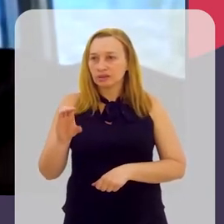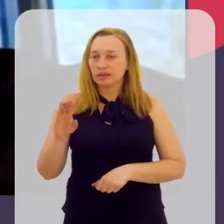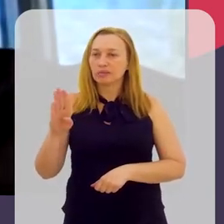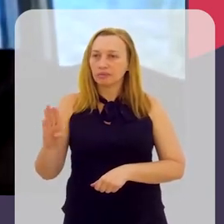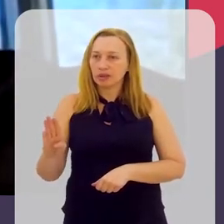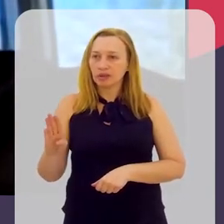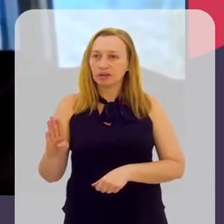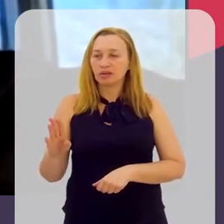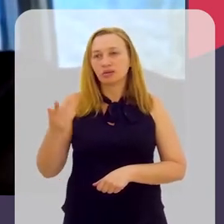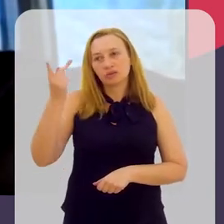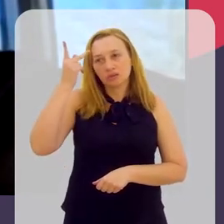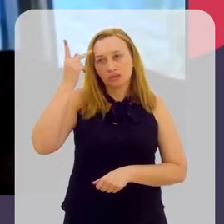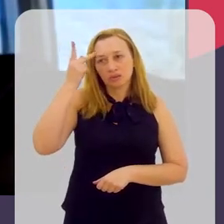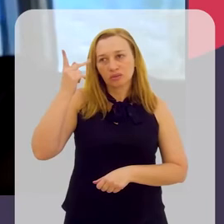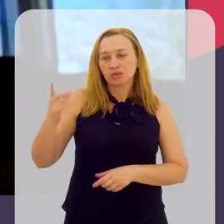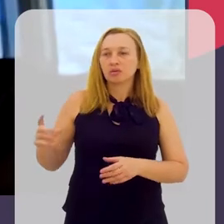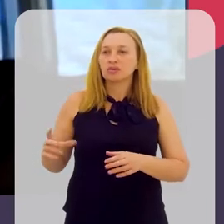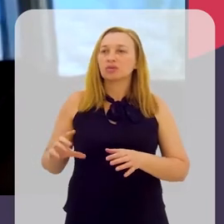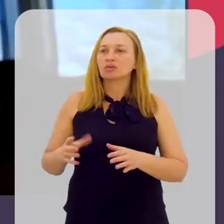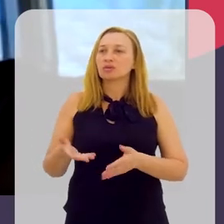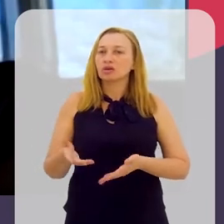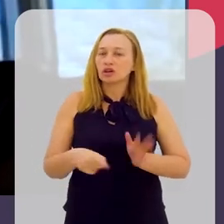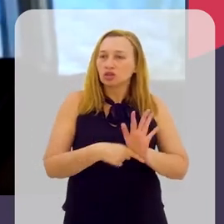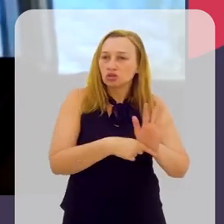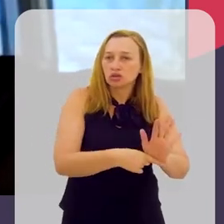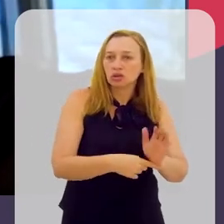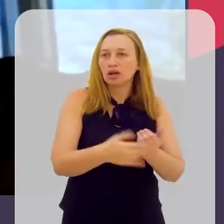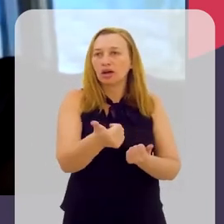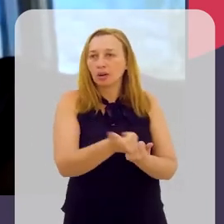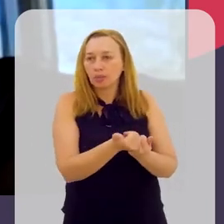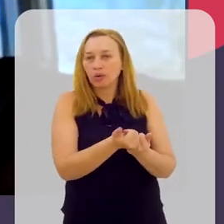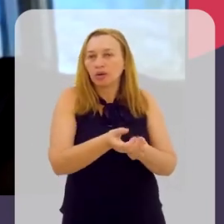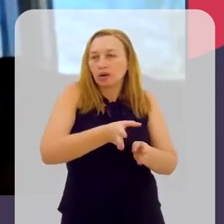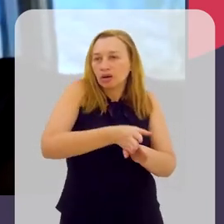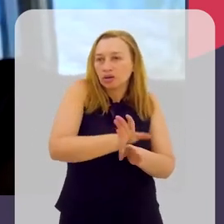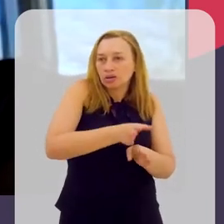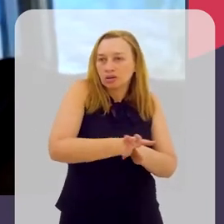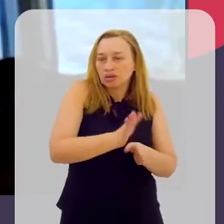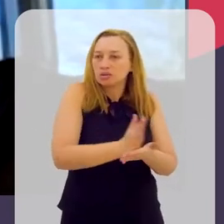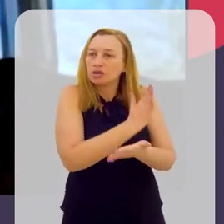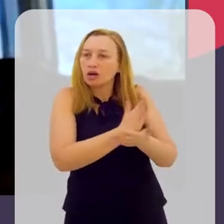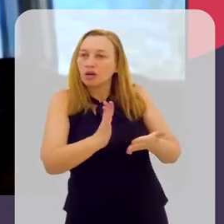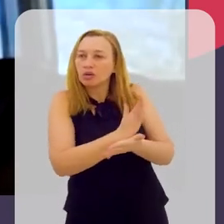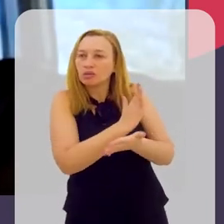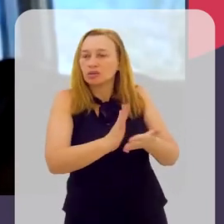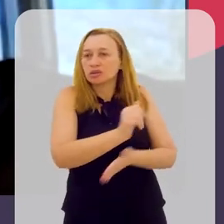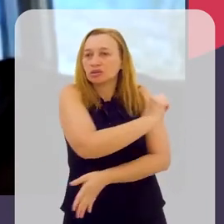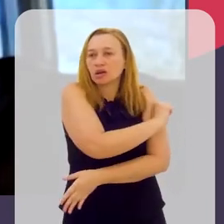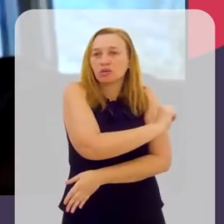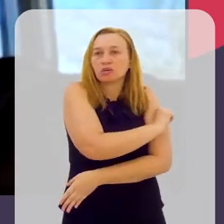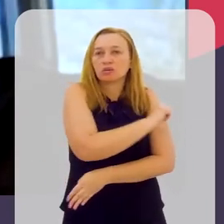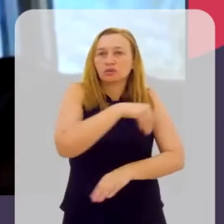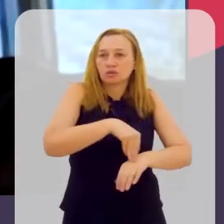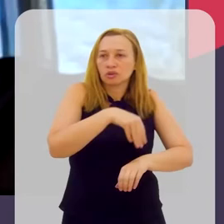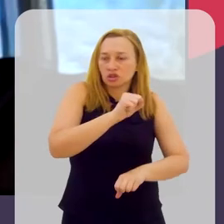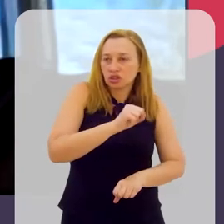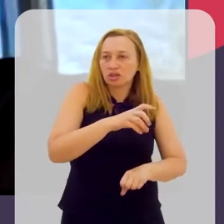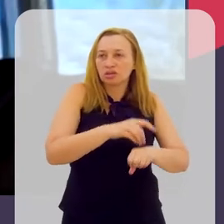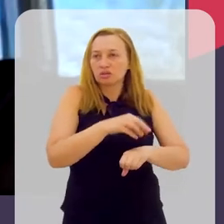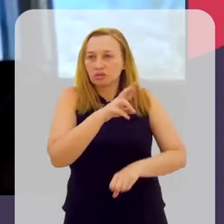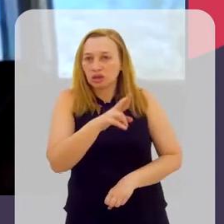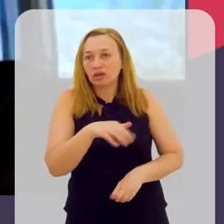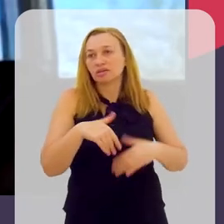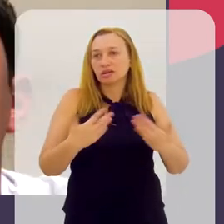na Universidade de São Paulo, mas eu continuo em colaboração lá, eu continuo coorientando alguns alunos de mestrado e de